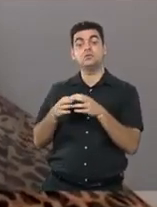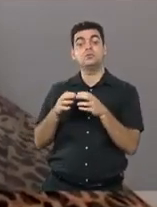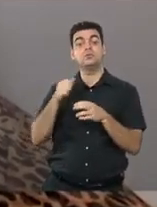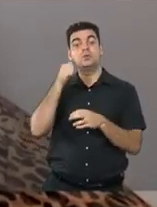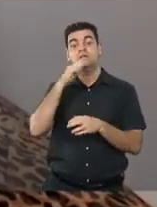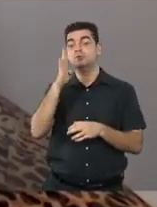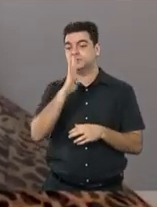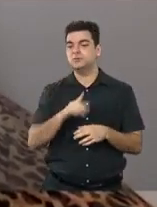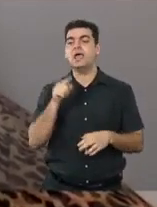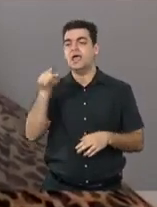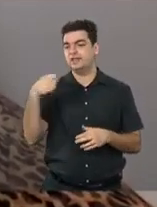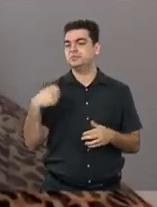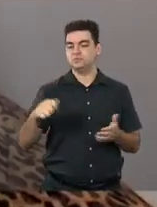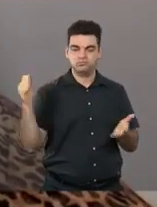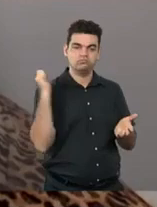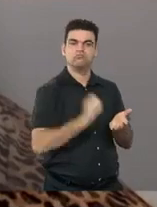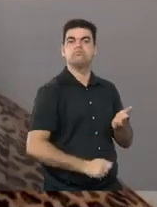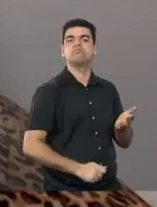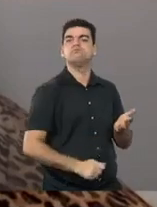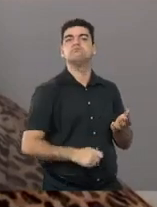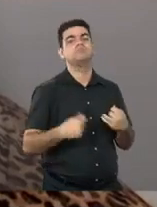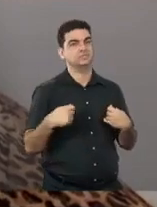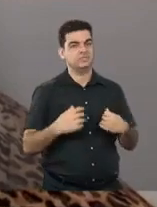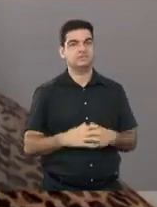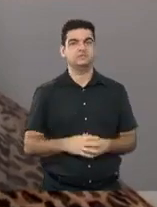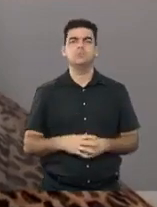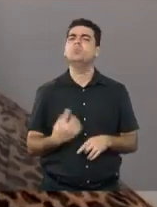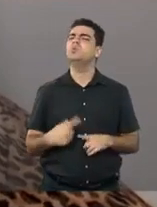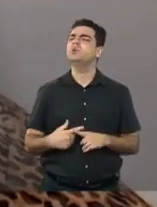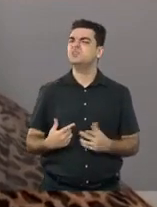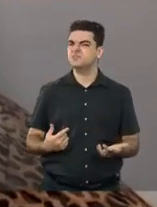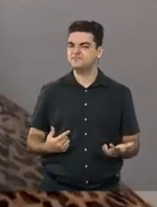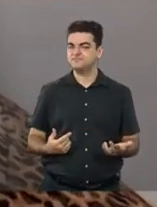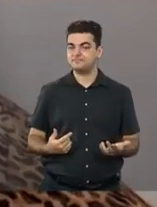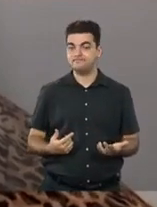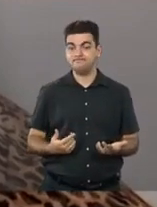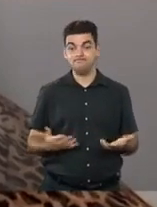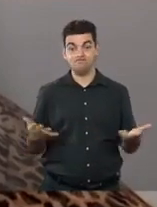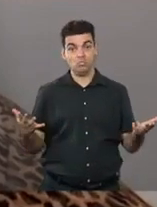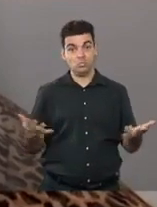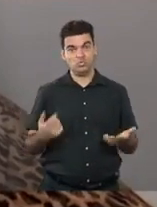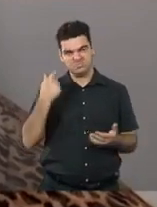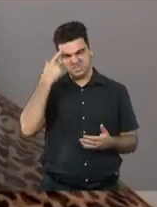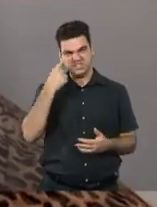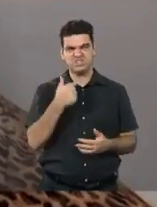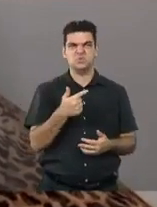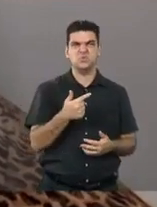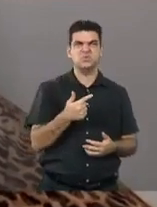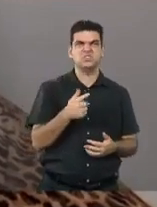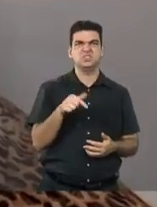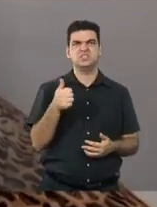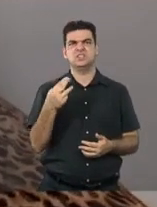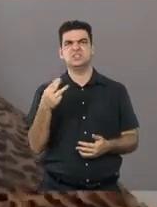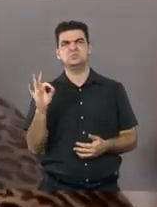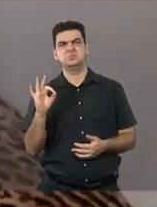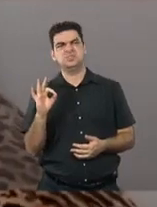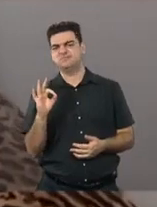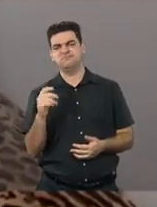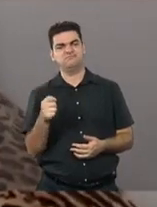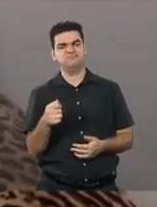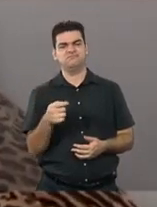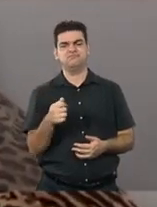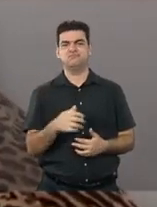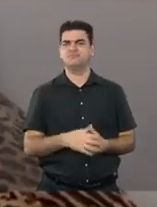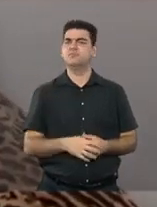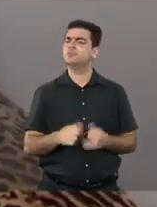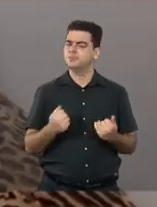do Brasil, ela tem que assinar. Isso é muito importante, porque do jeito que tá 12, 13% mulher na política, não deu certo, gente. A gente